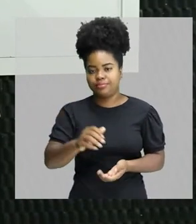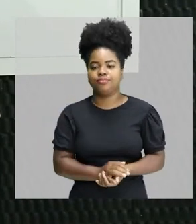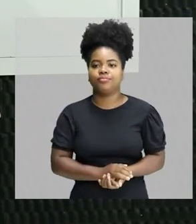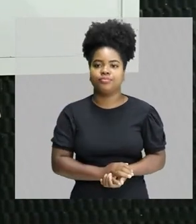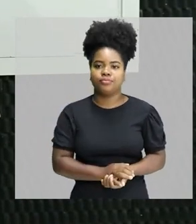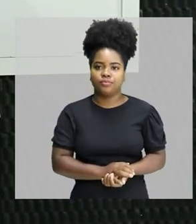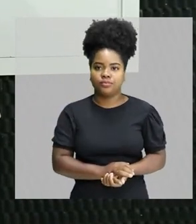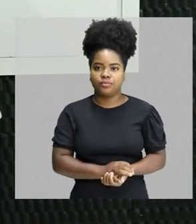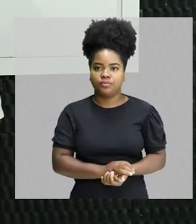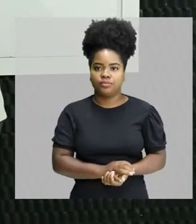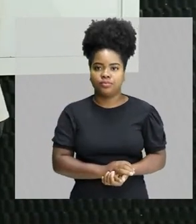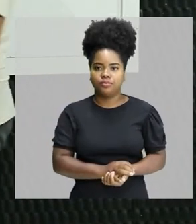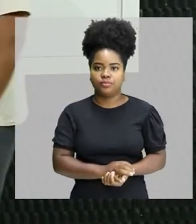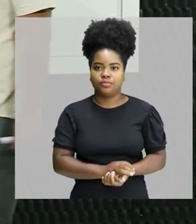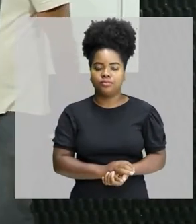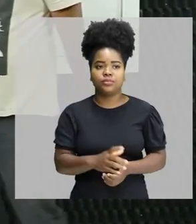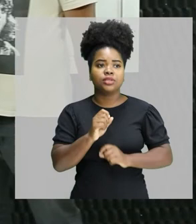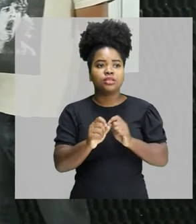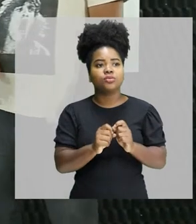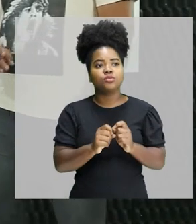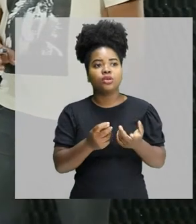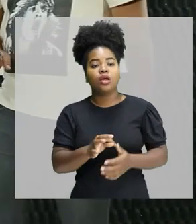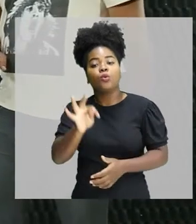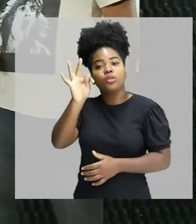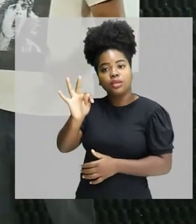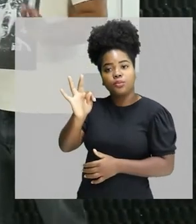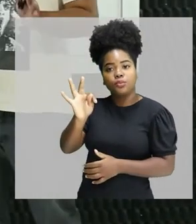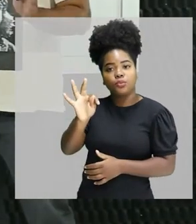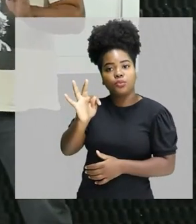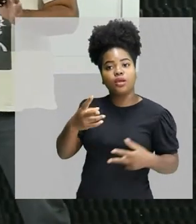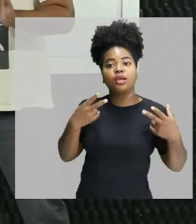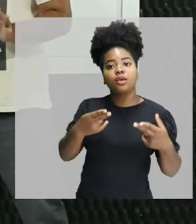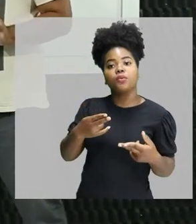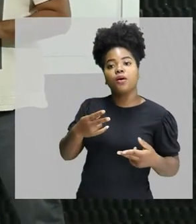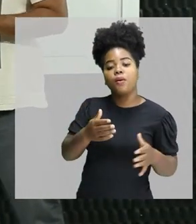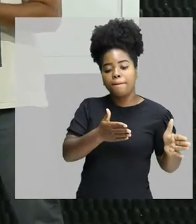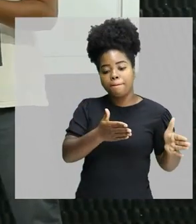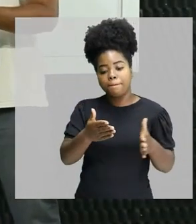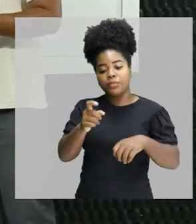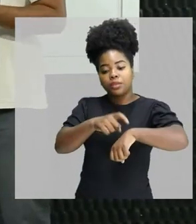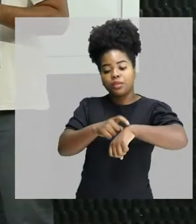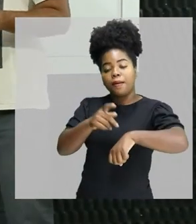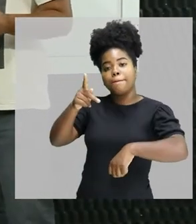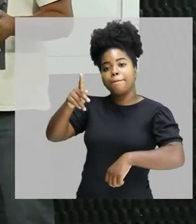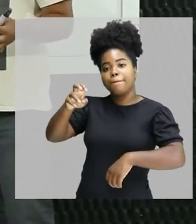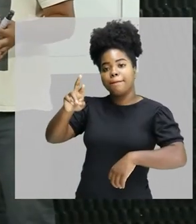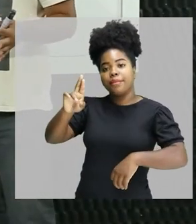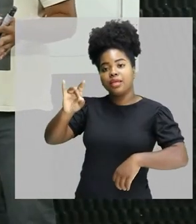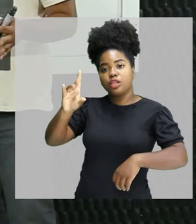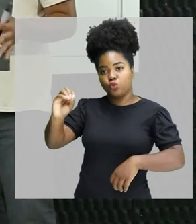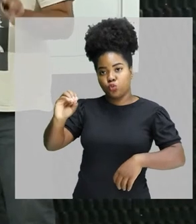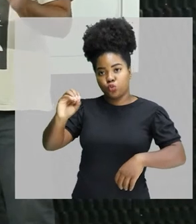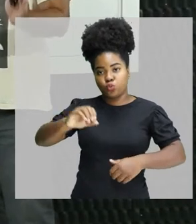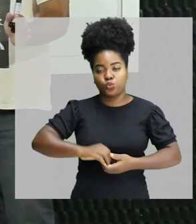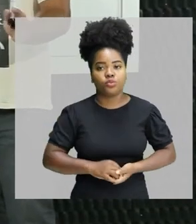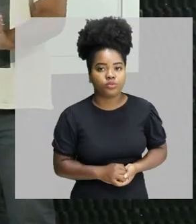Ok? O período é o tempo. Certinho? Então, é o tempo para que se aconteça um determinado fenômeno.